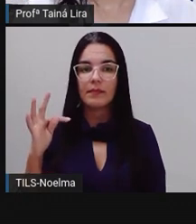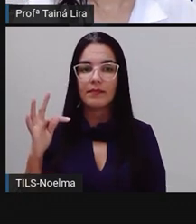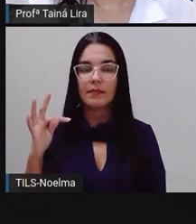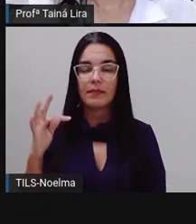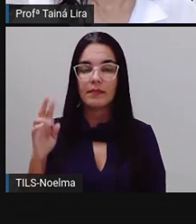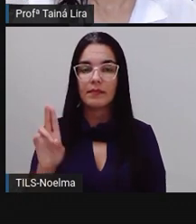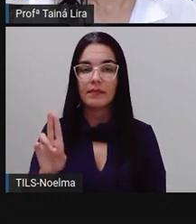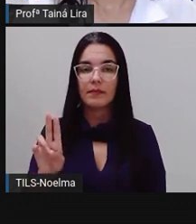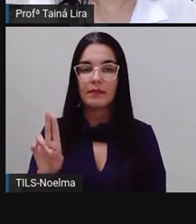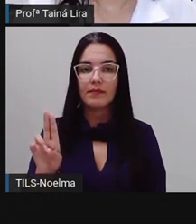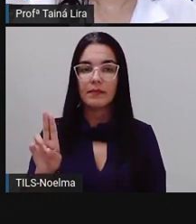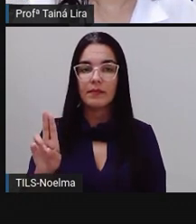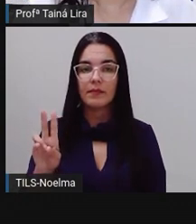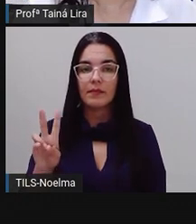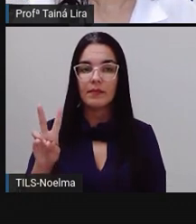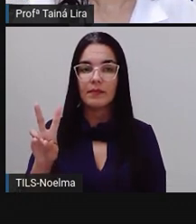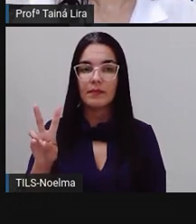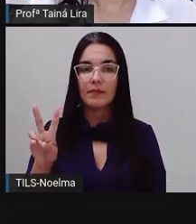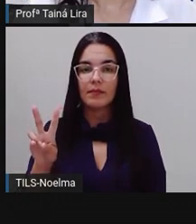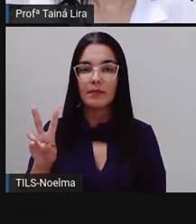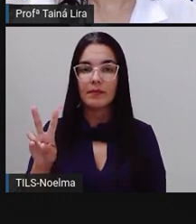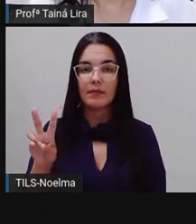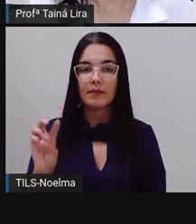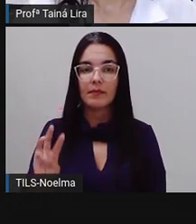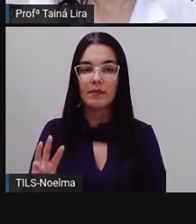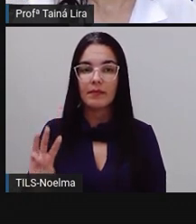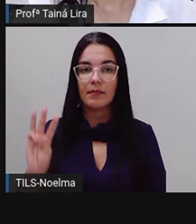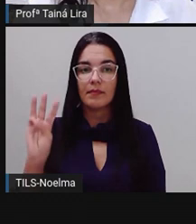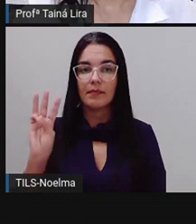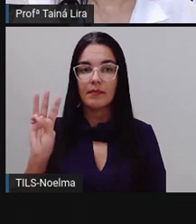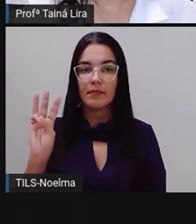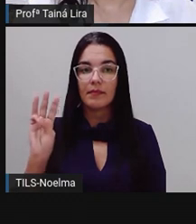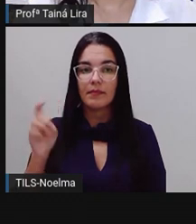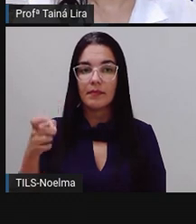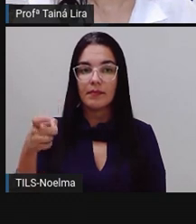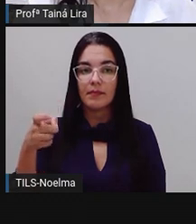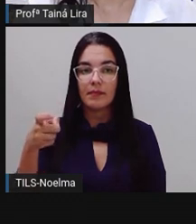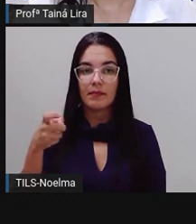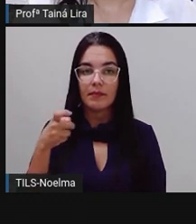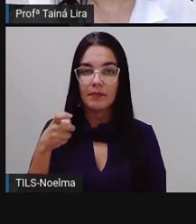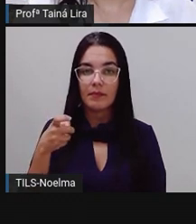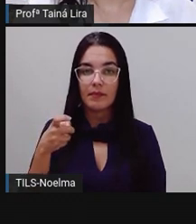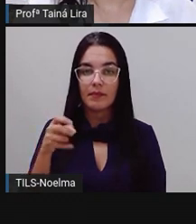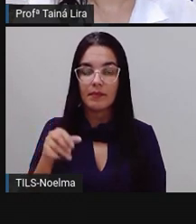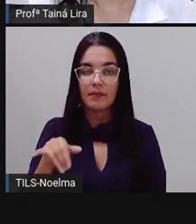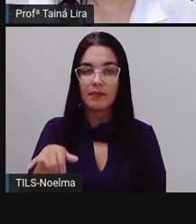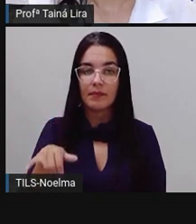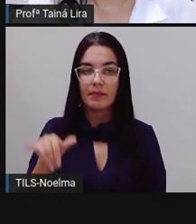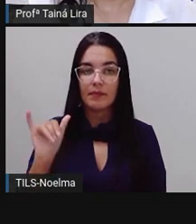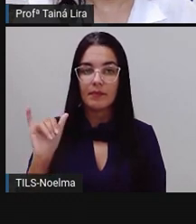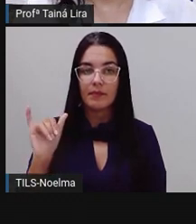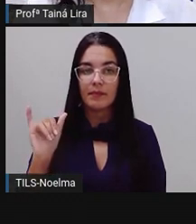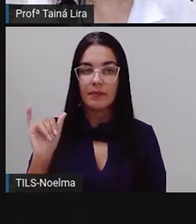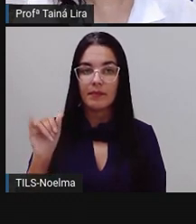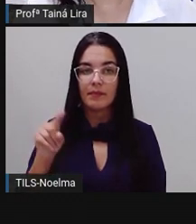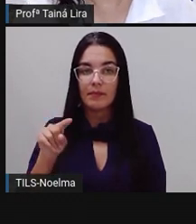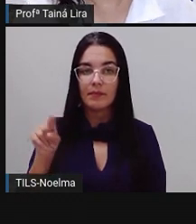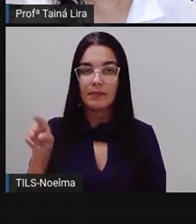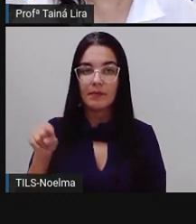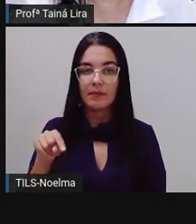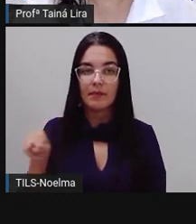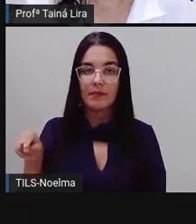T, U, V, E, W, X, Y